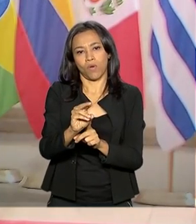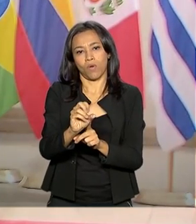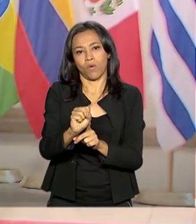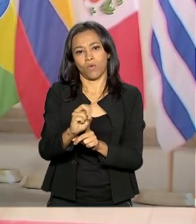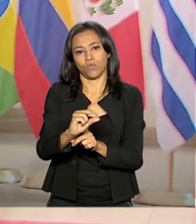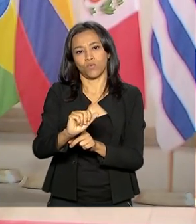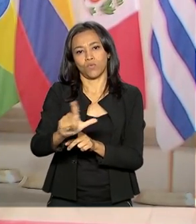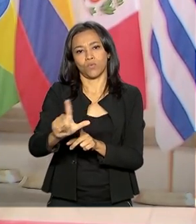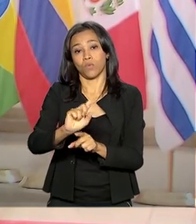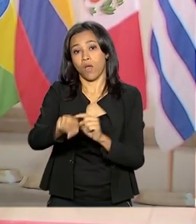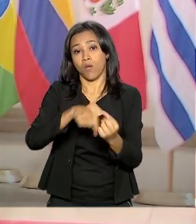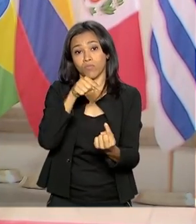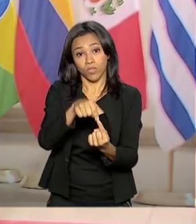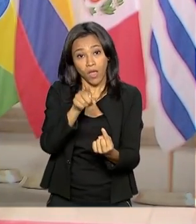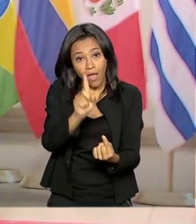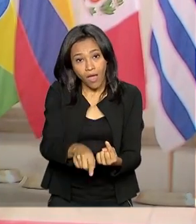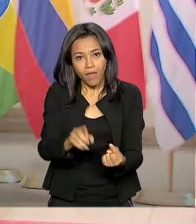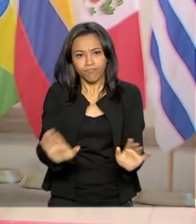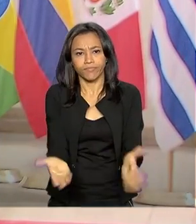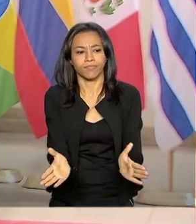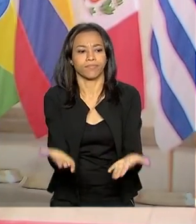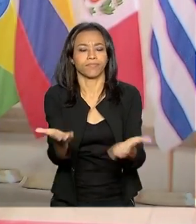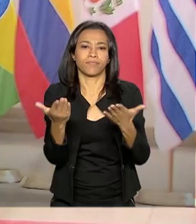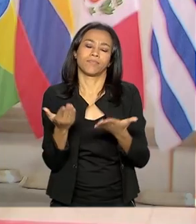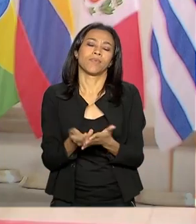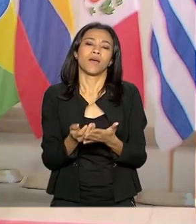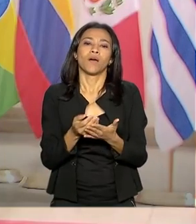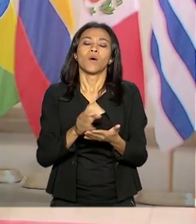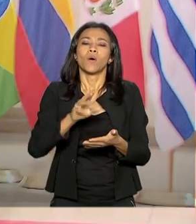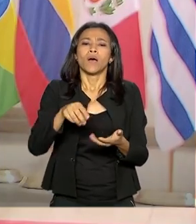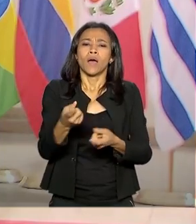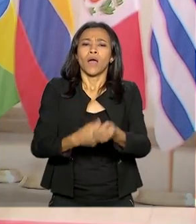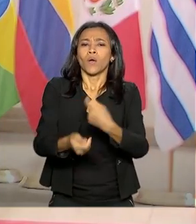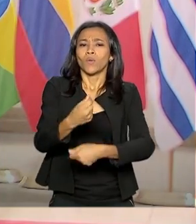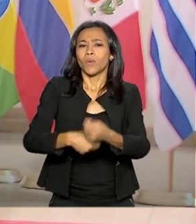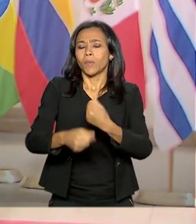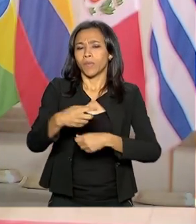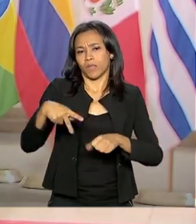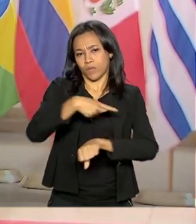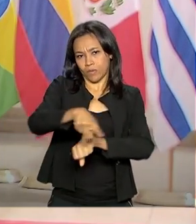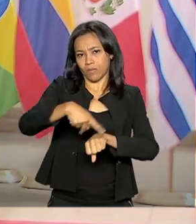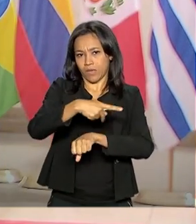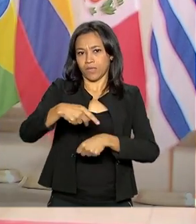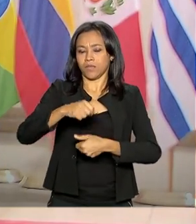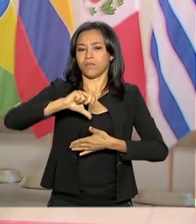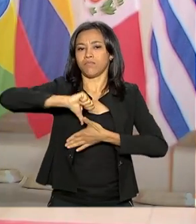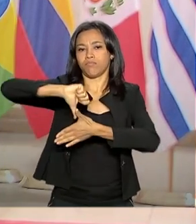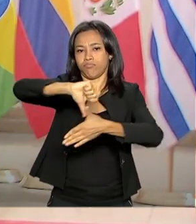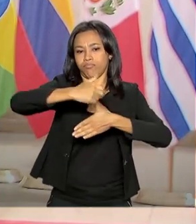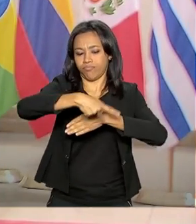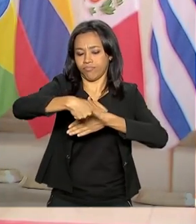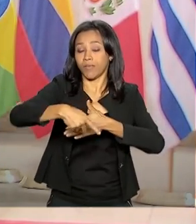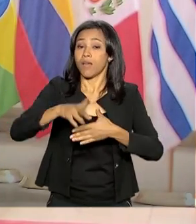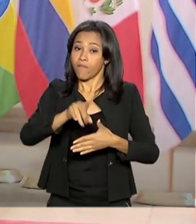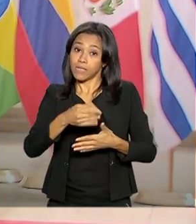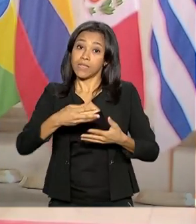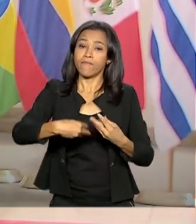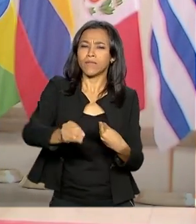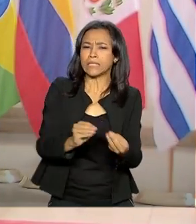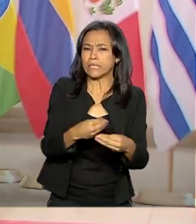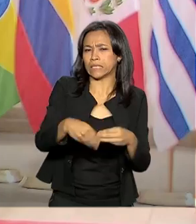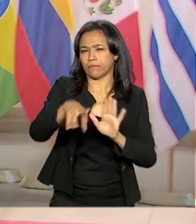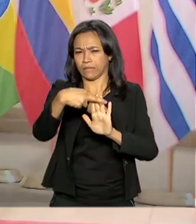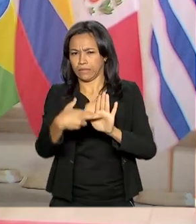desenvolvimento mais efetivo aqui dos países da América do Sul. A estrutura será mais ágil e flexível com